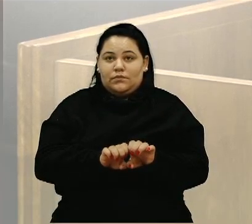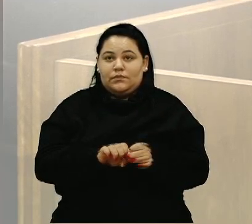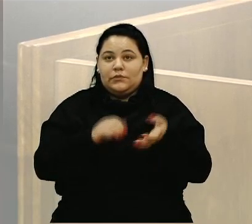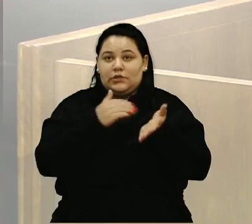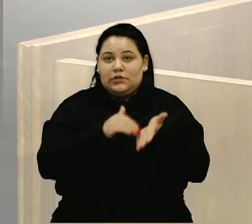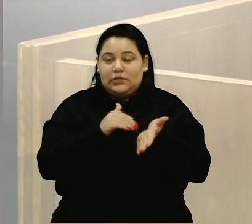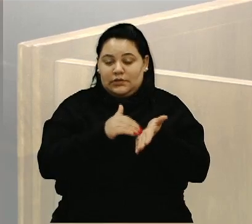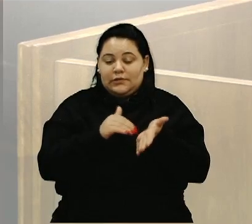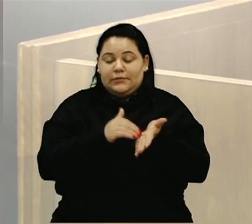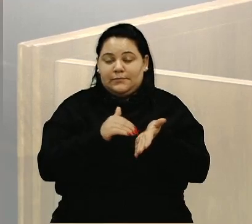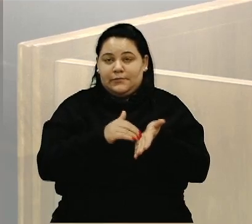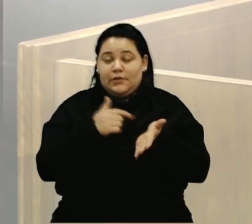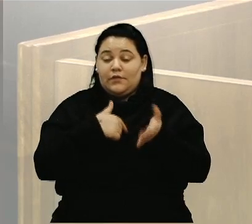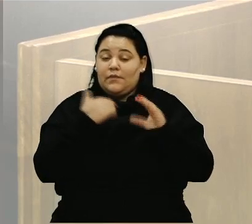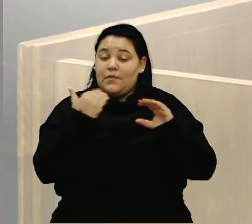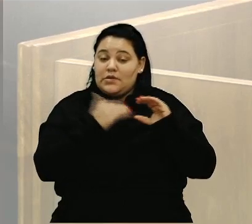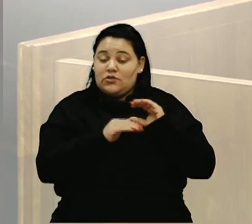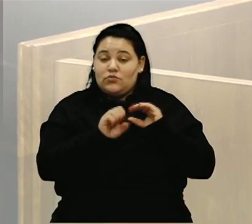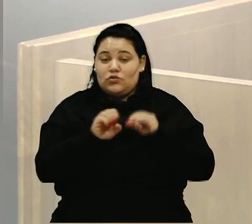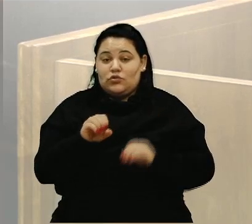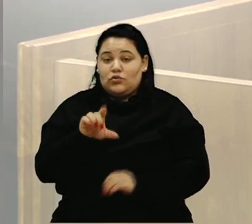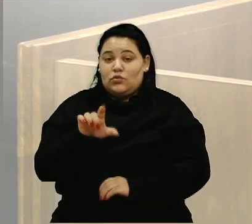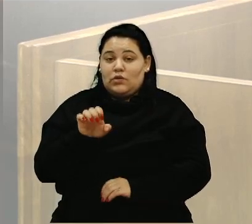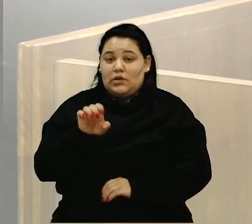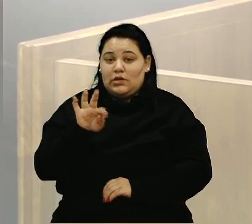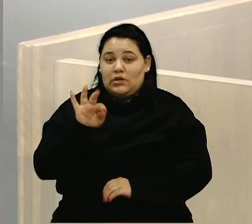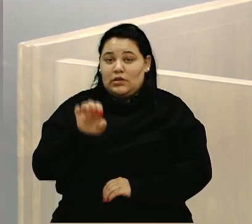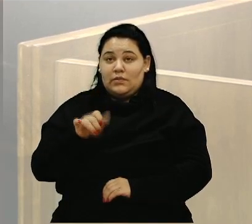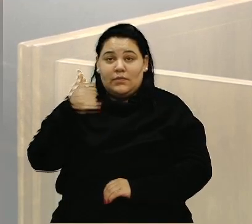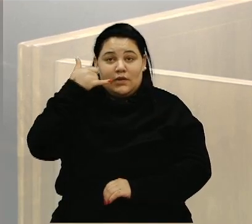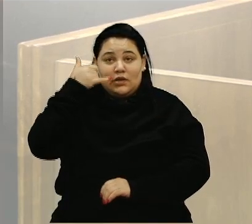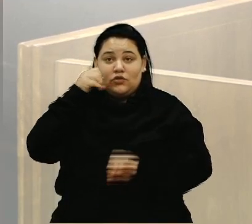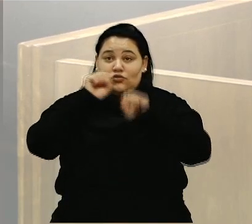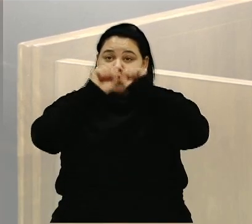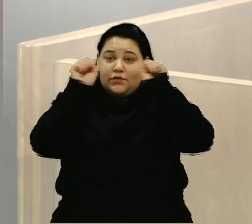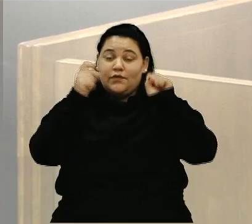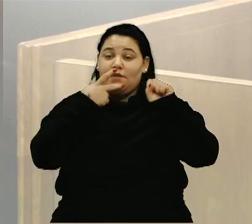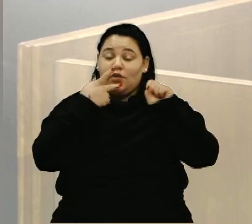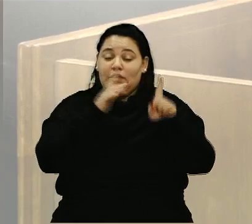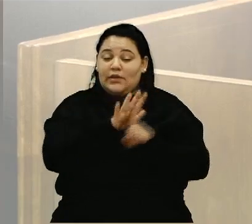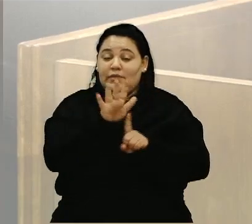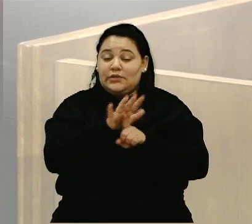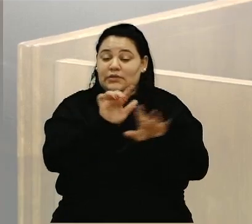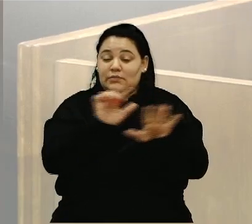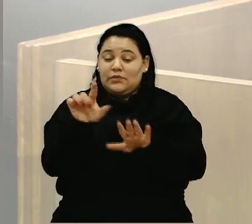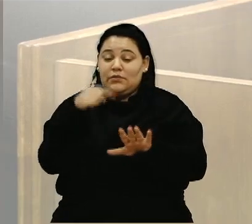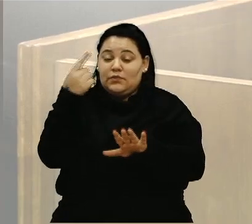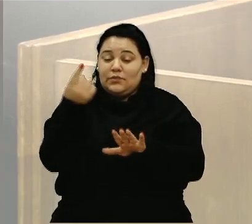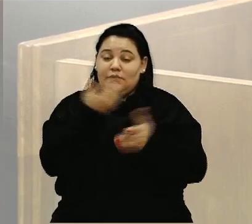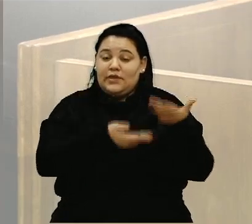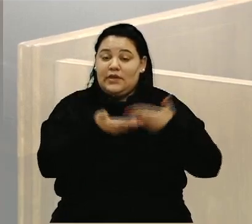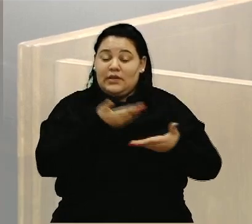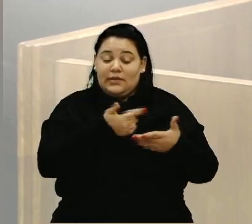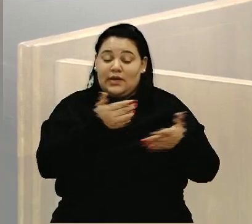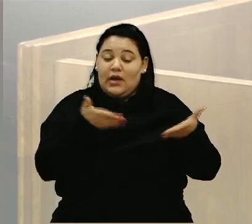ligou cedo, hoje, que essa demanda, semana que vem, ele vai consertar. Que estão trabalhando no Cânion.